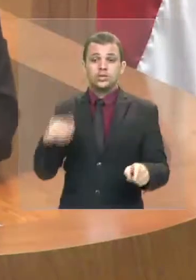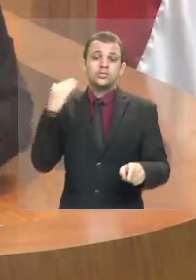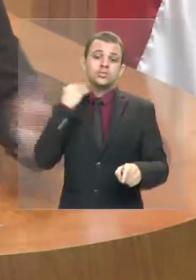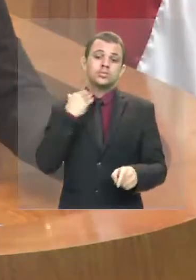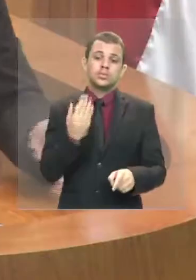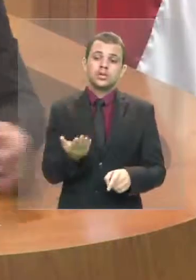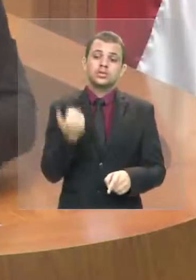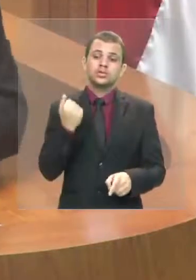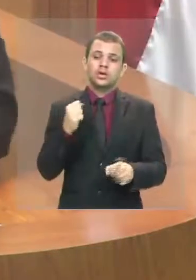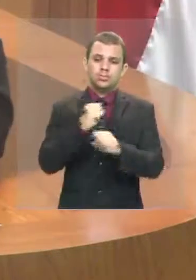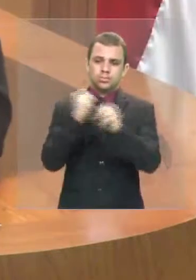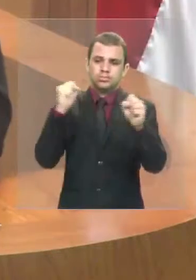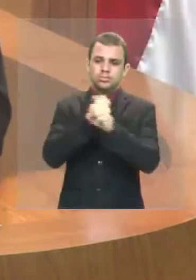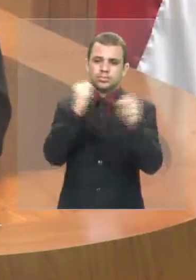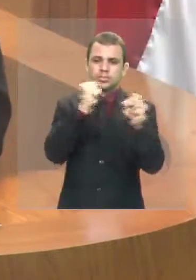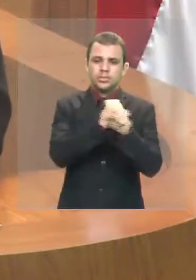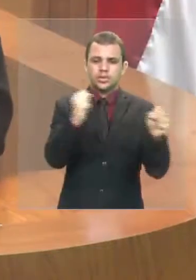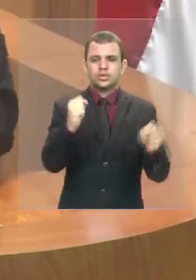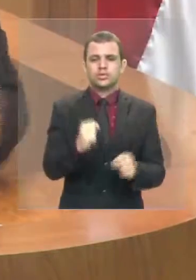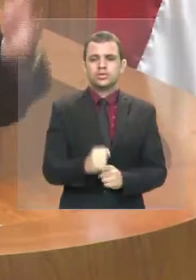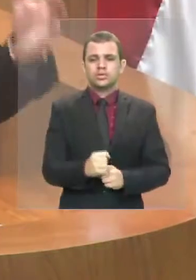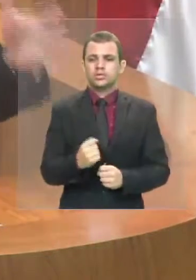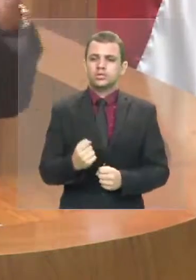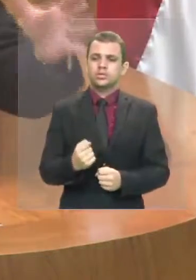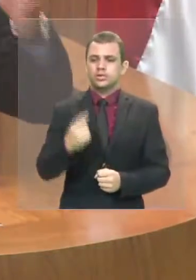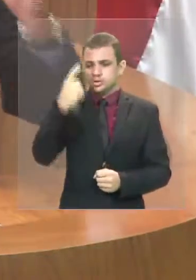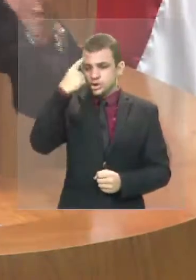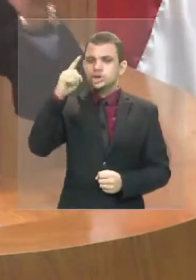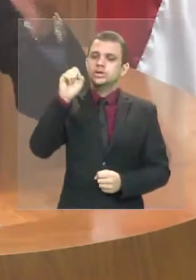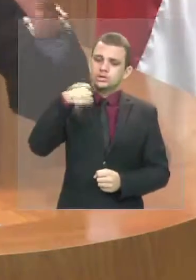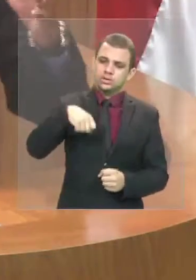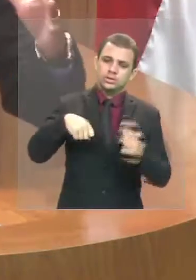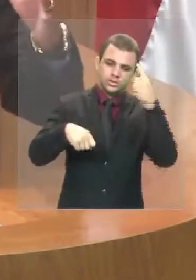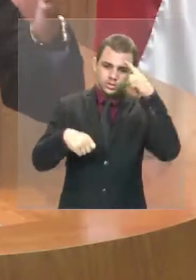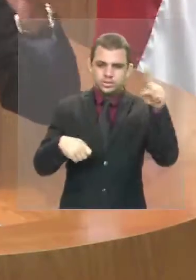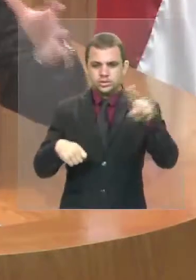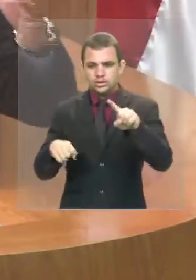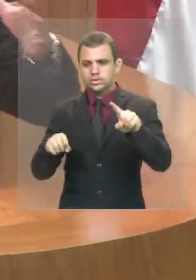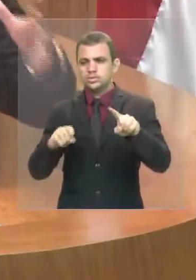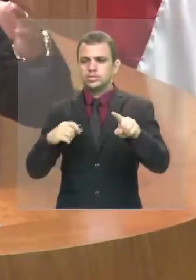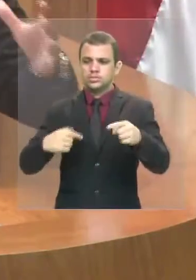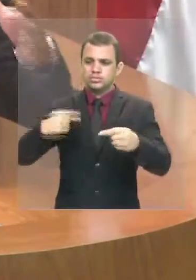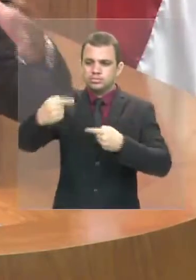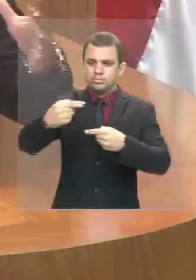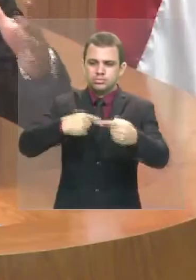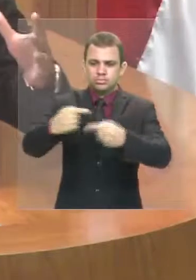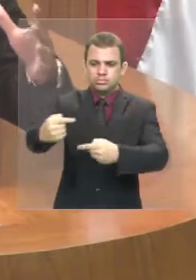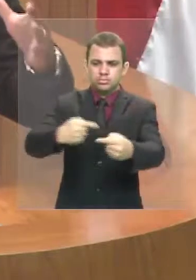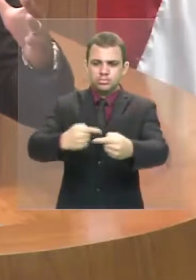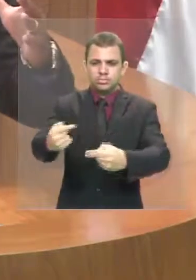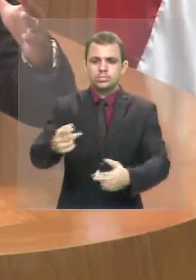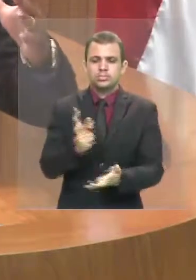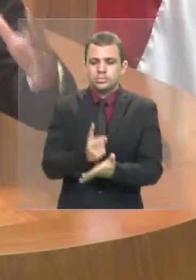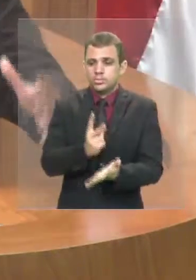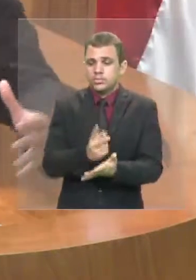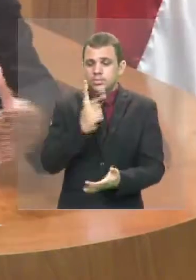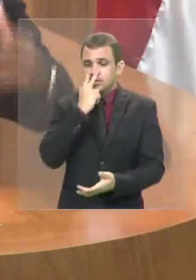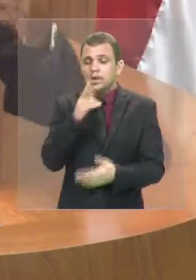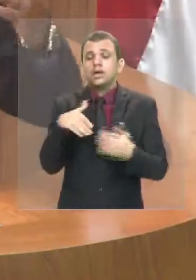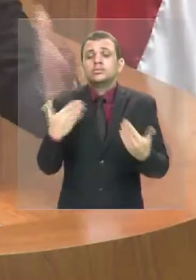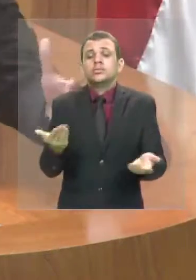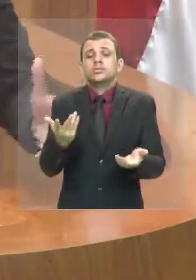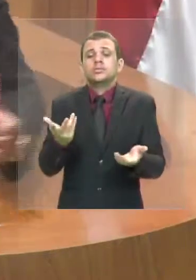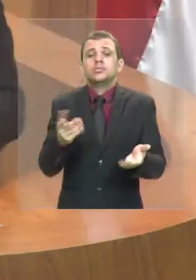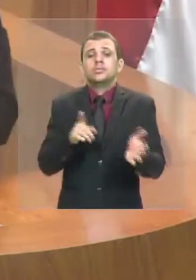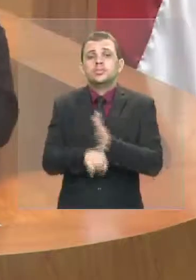Dia sim, dia não. Eu quero saber onde está esse aparato todo da polícia militar que o governador